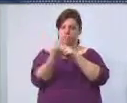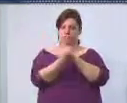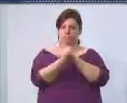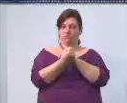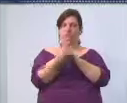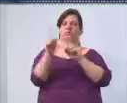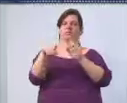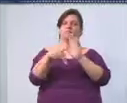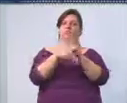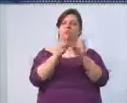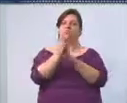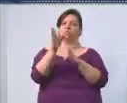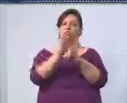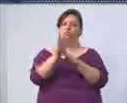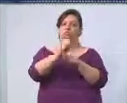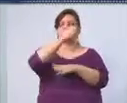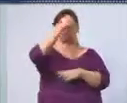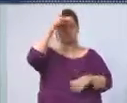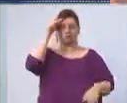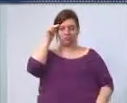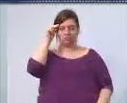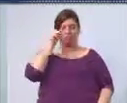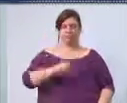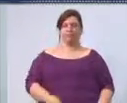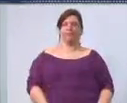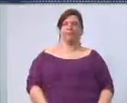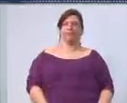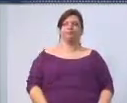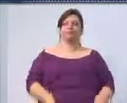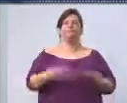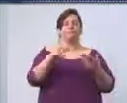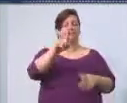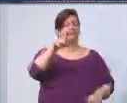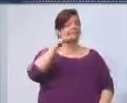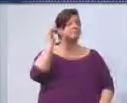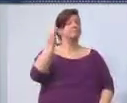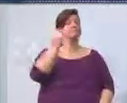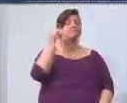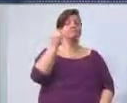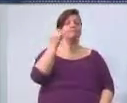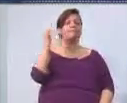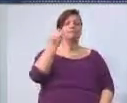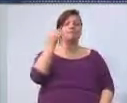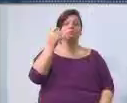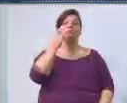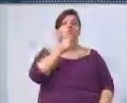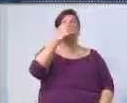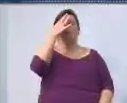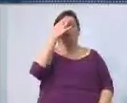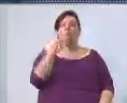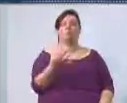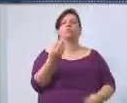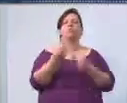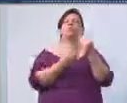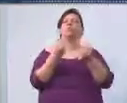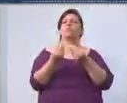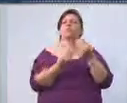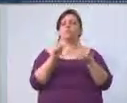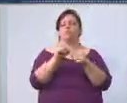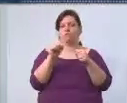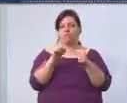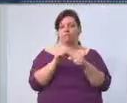municipais de direito. Então, isso é muito importante. E é importante entender a dinâmica, porque